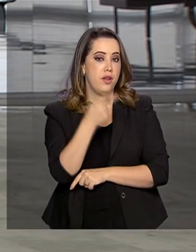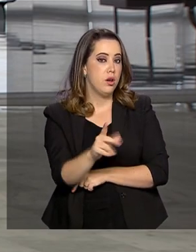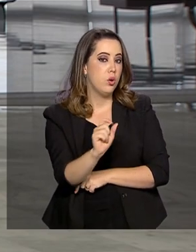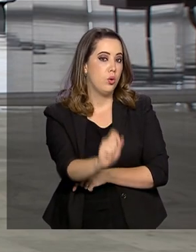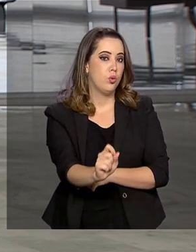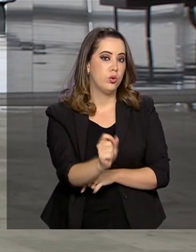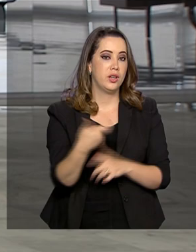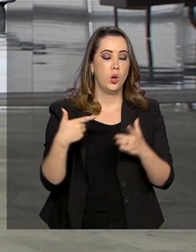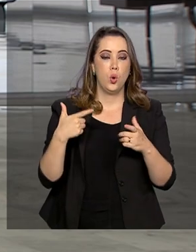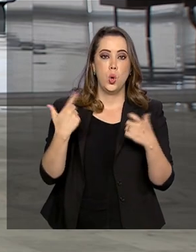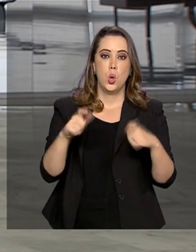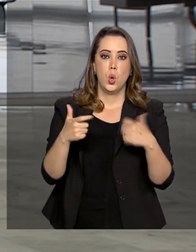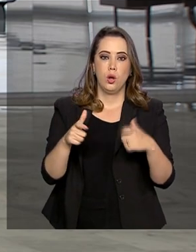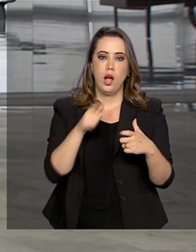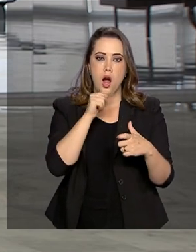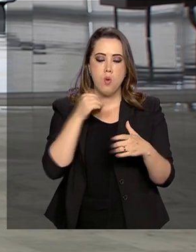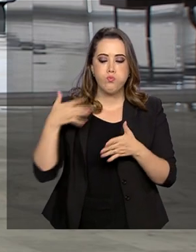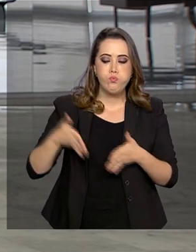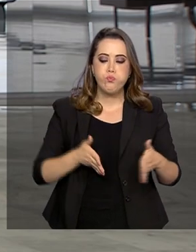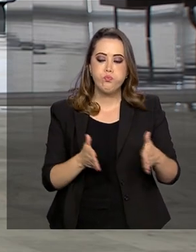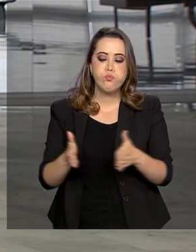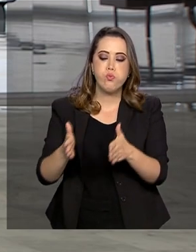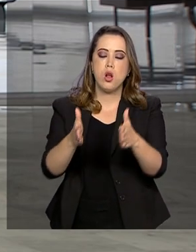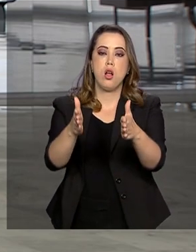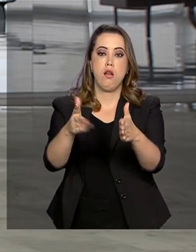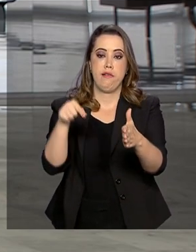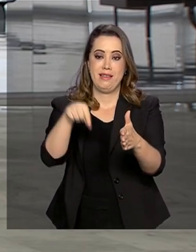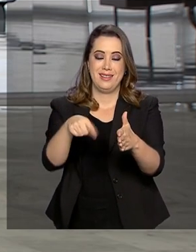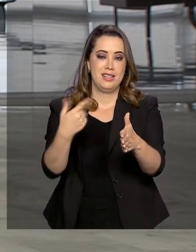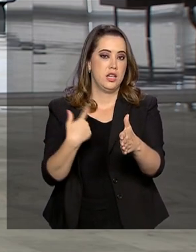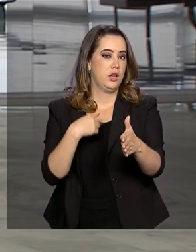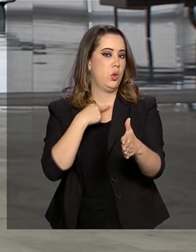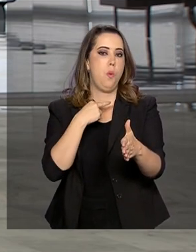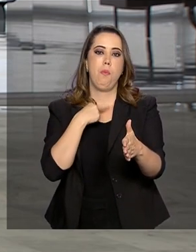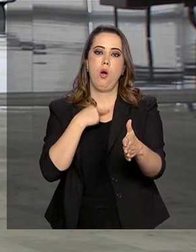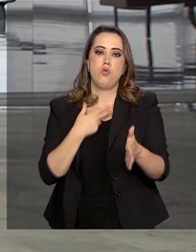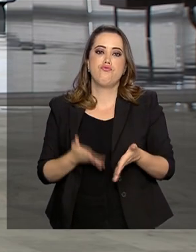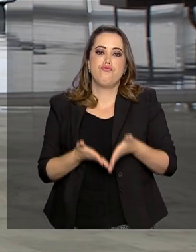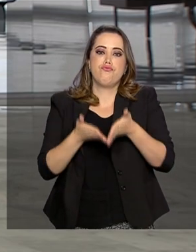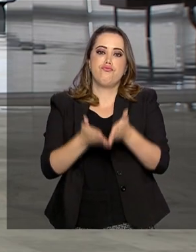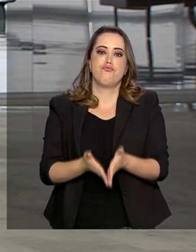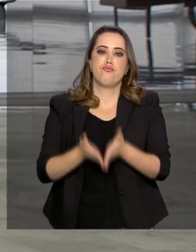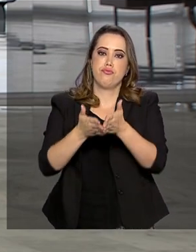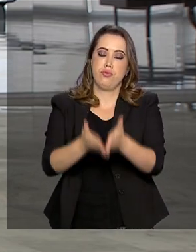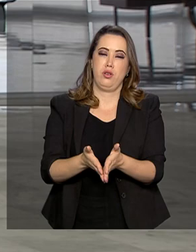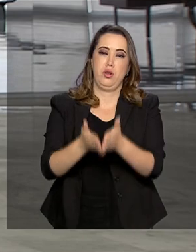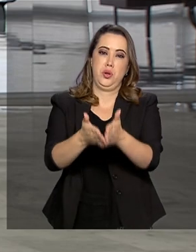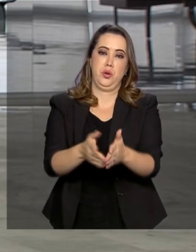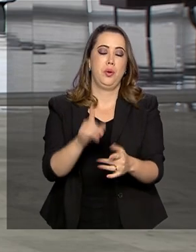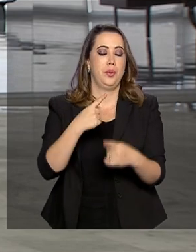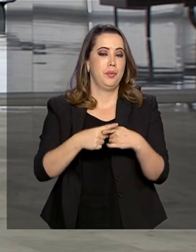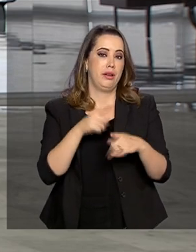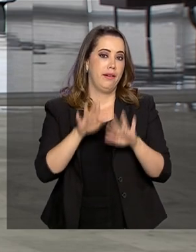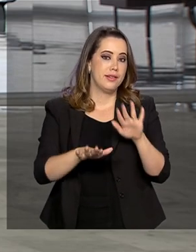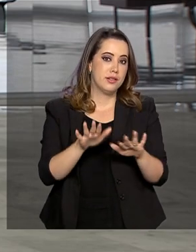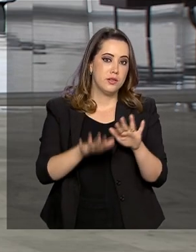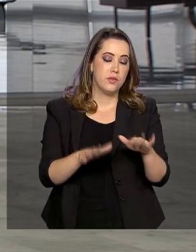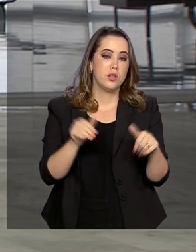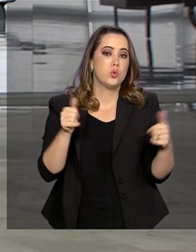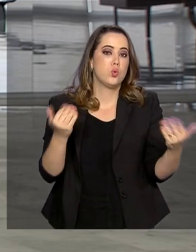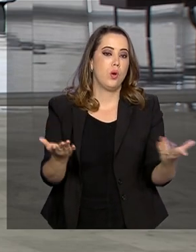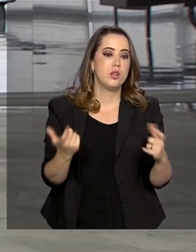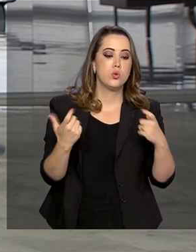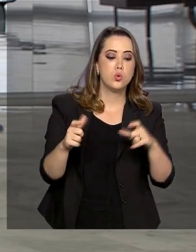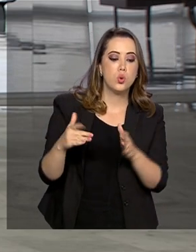questão do Estreito de Hormos, que está com trânsito suspenso para navios. Segundo a Petrobras, é comum, é rotina avaliar quais